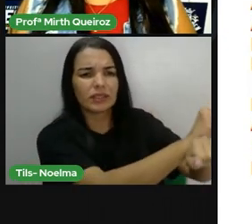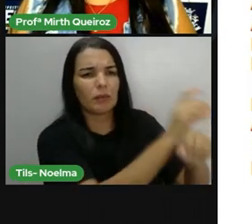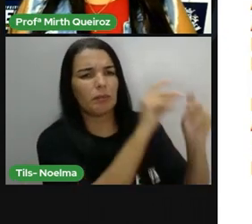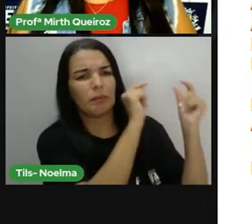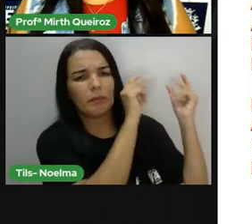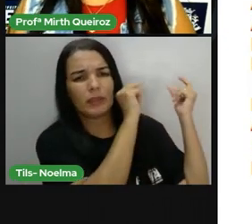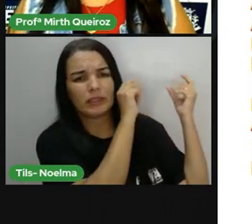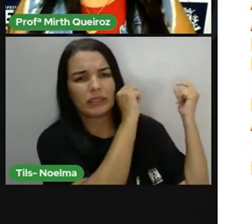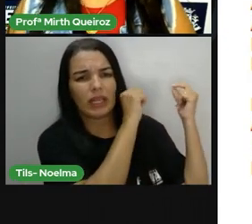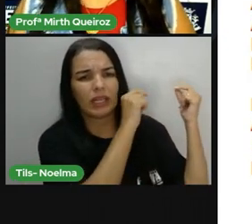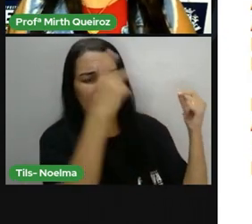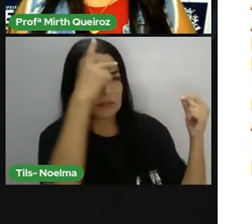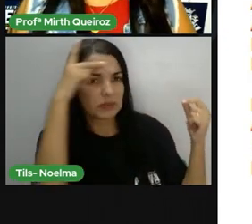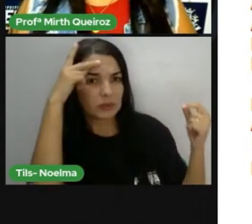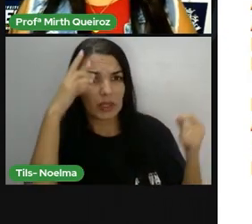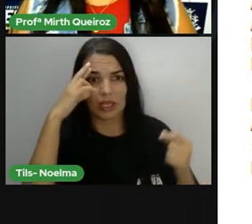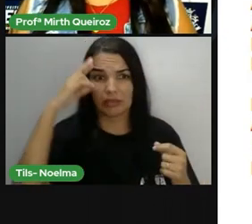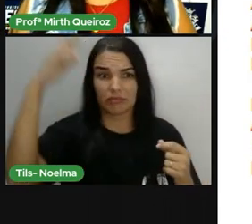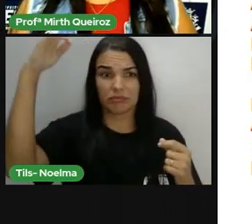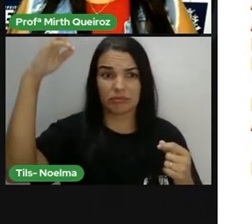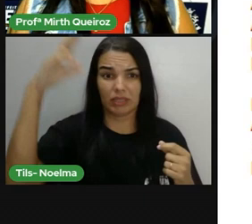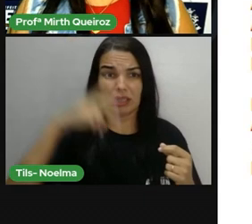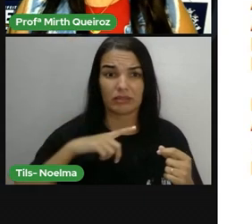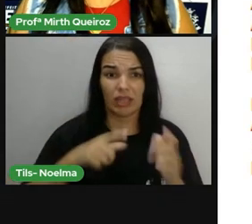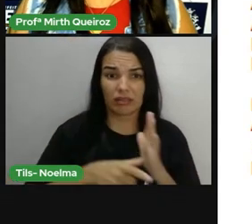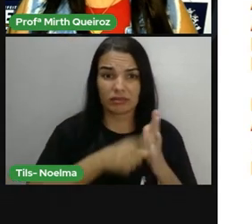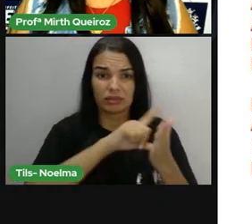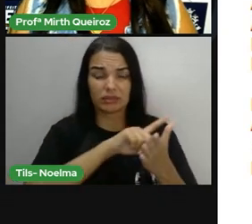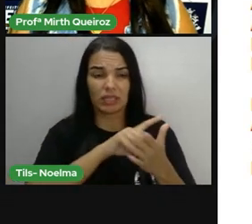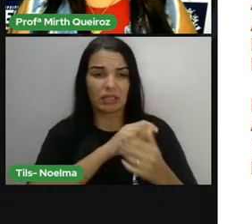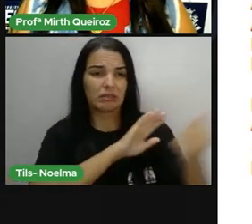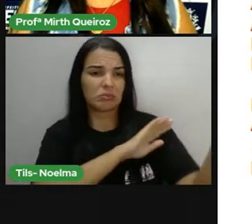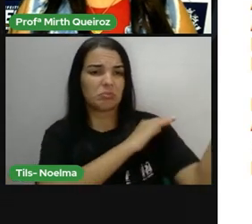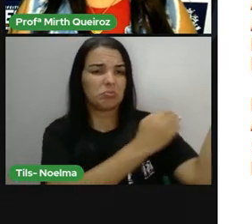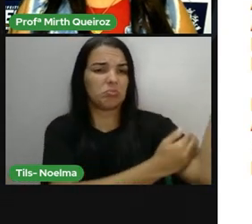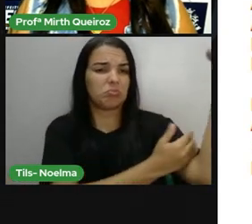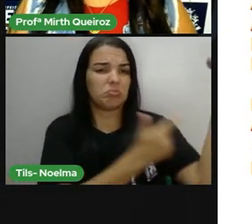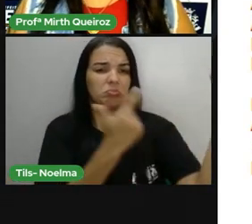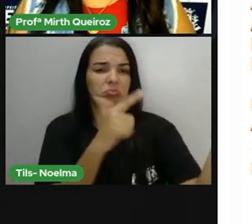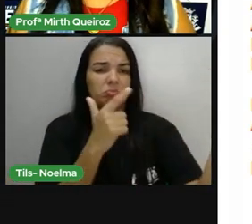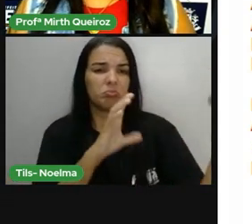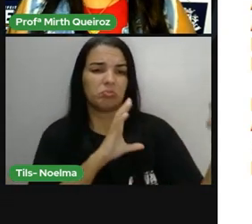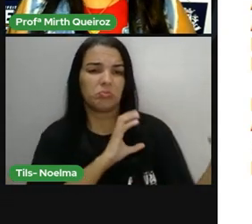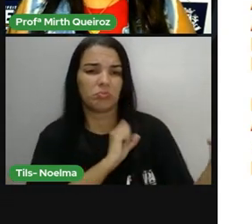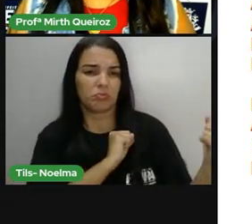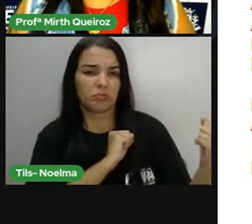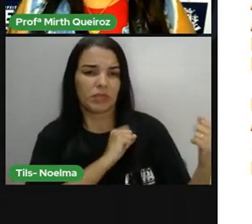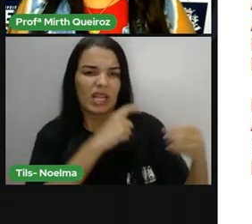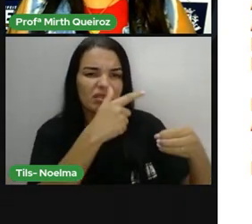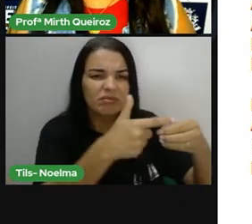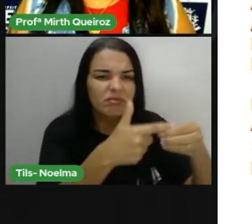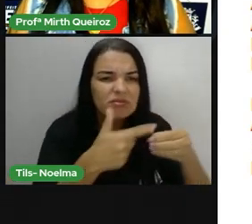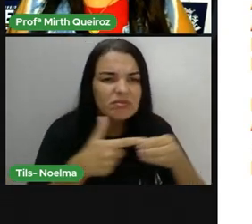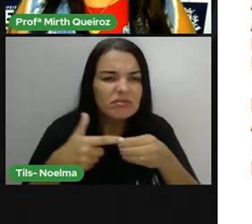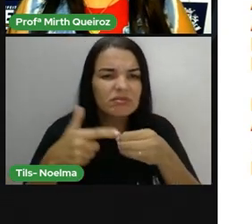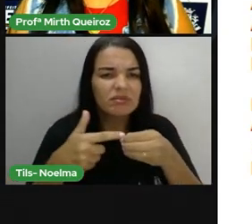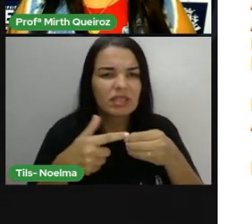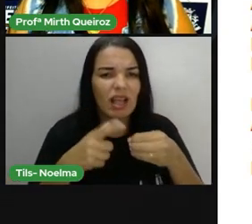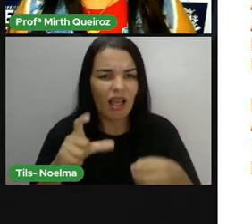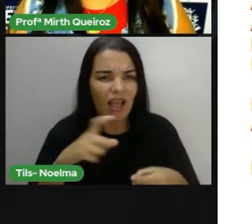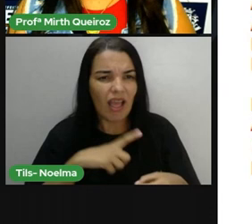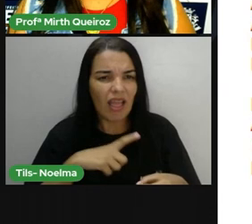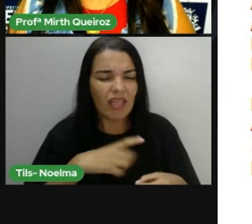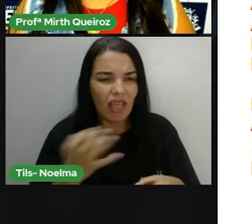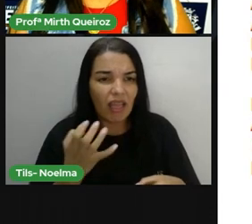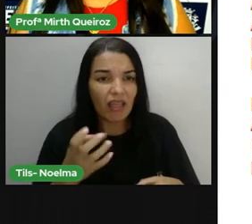escravidão. A elite é atrasada de um poder sem compaixão. Sertanejo nordestino quer